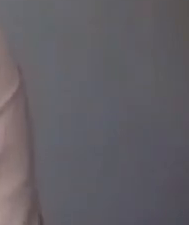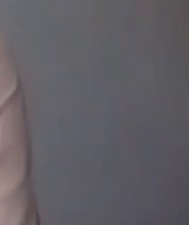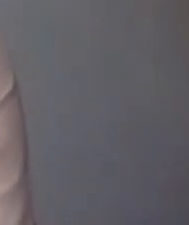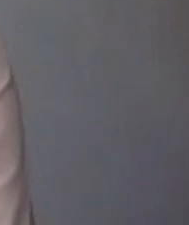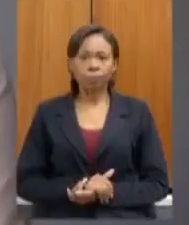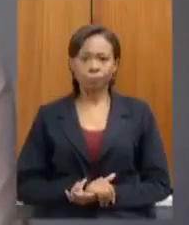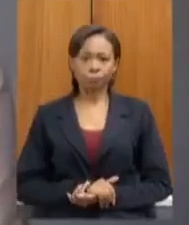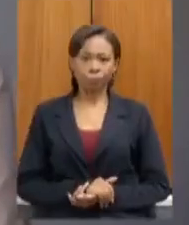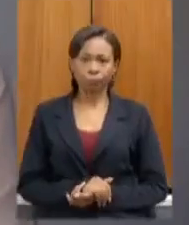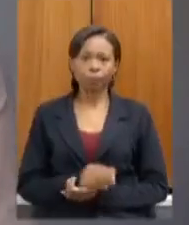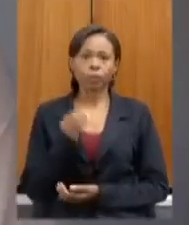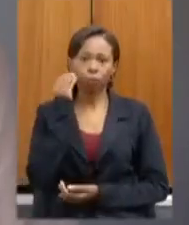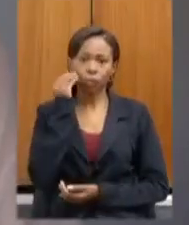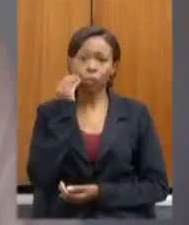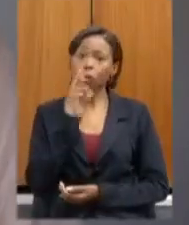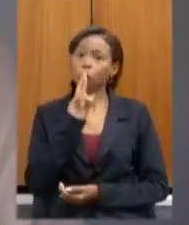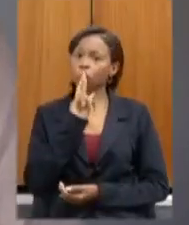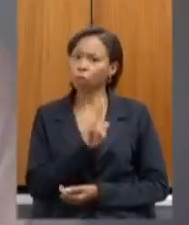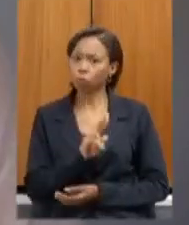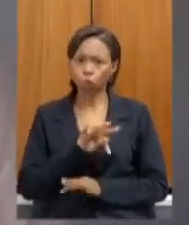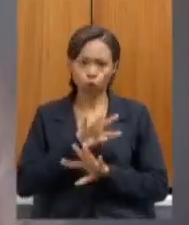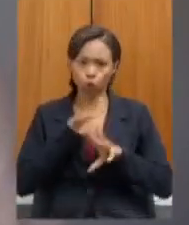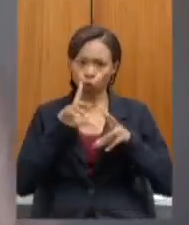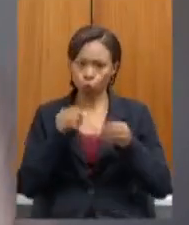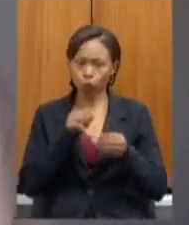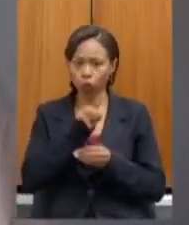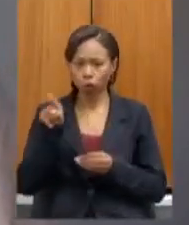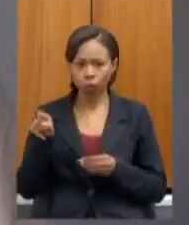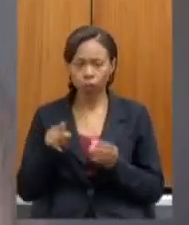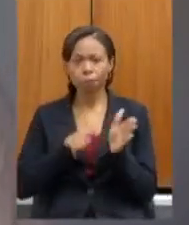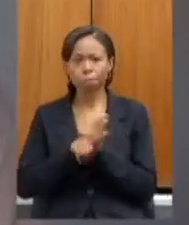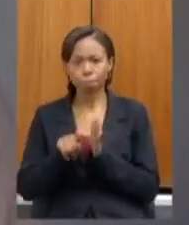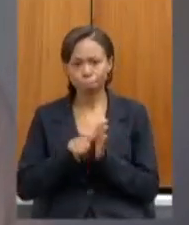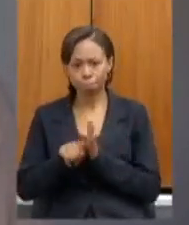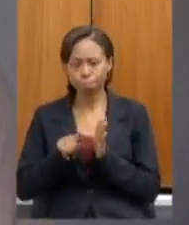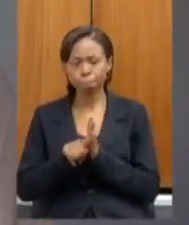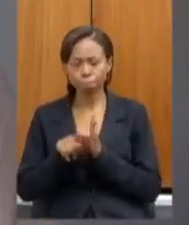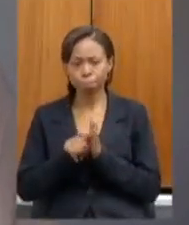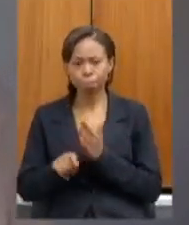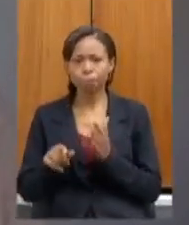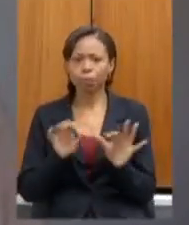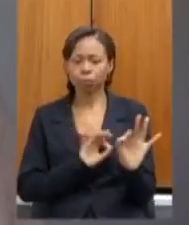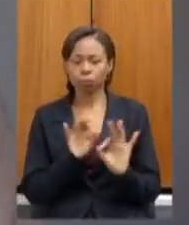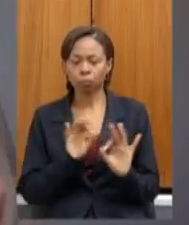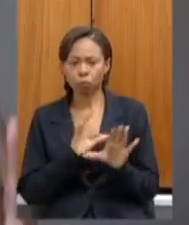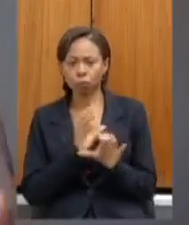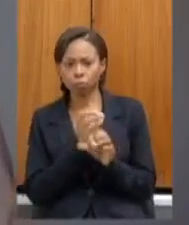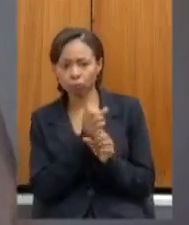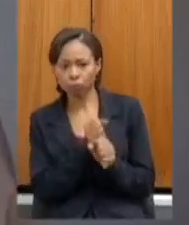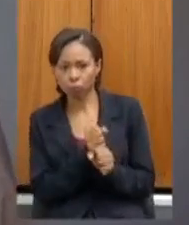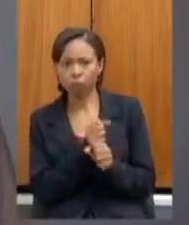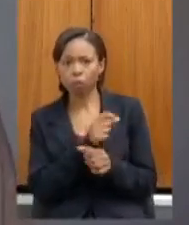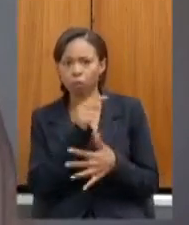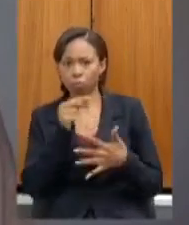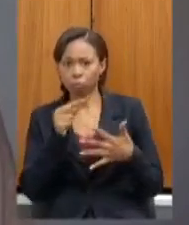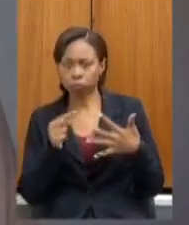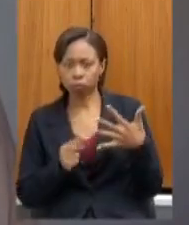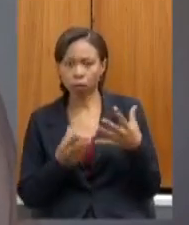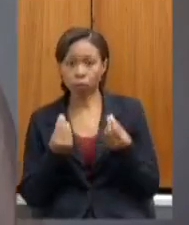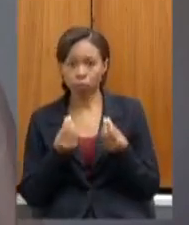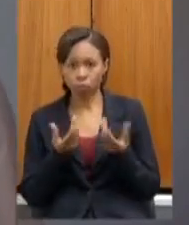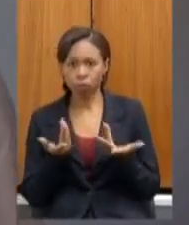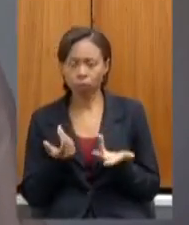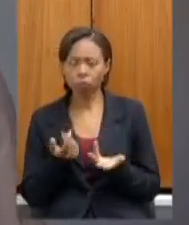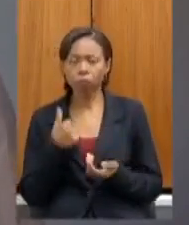mas vou tentar já tentei organizar para garantir que todas sejam ou a grande maioria eu consiga